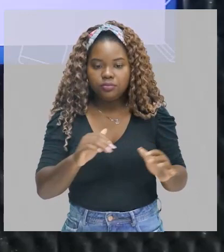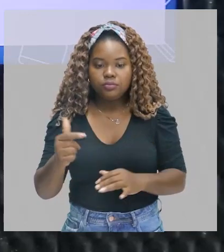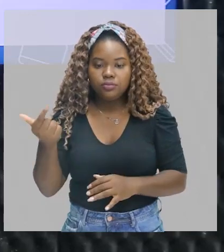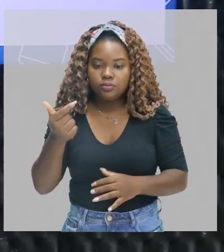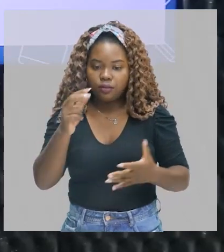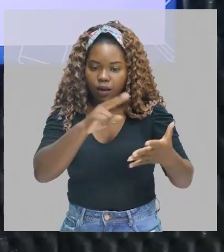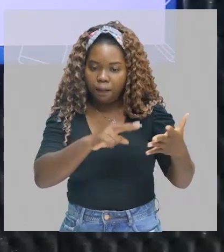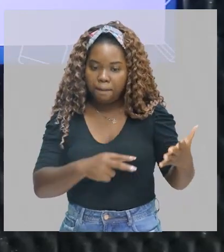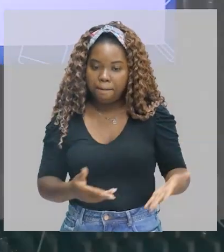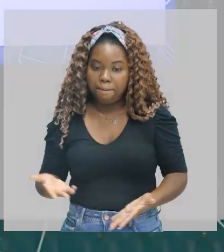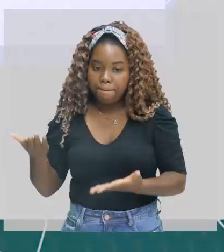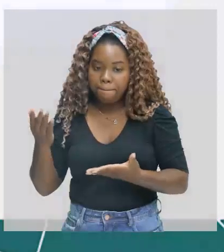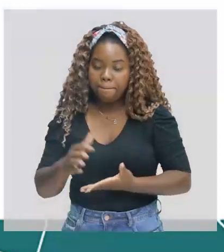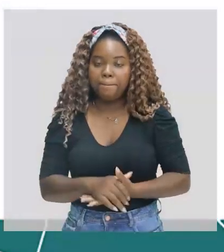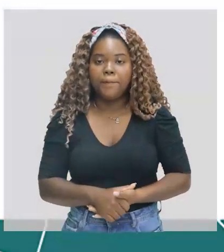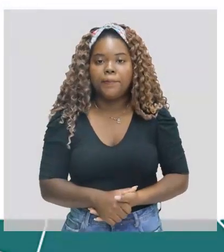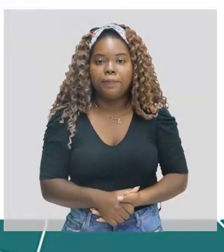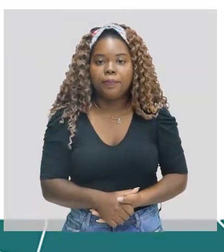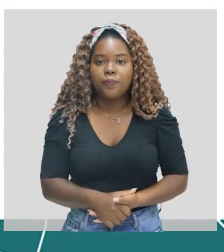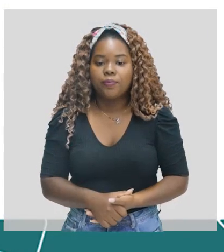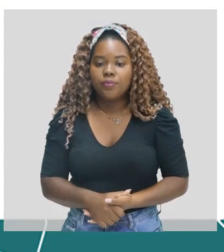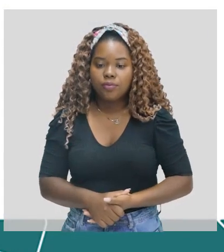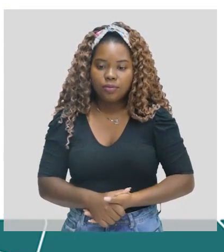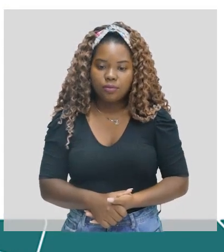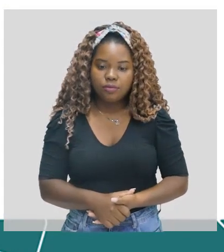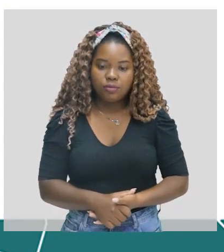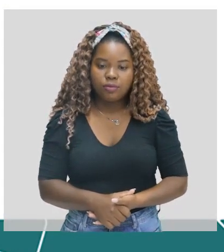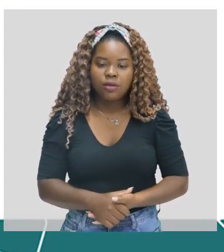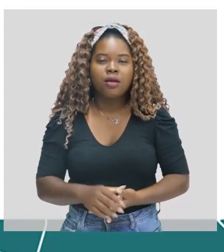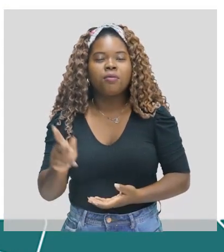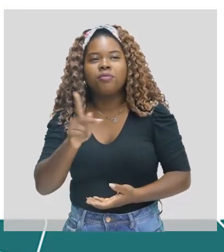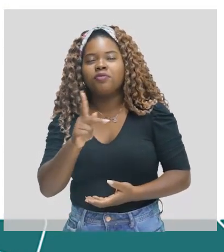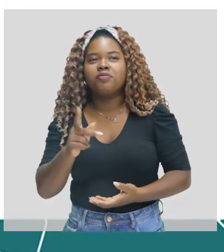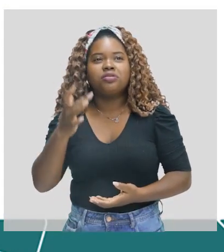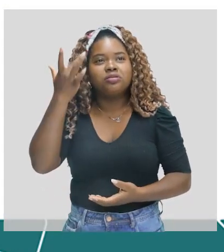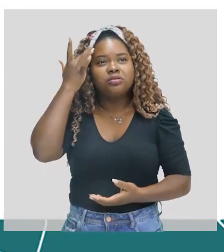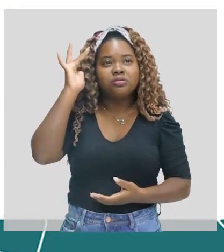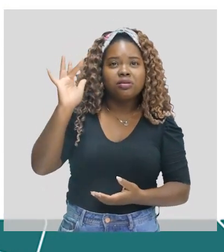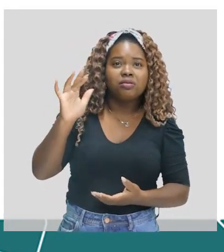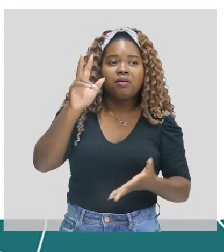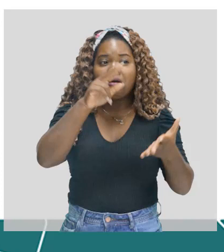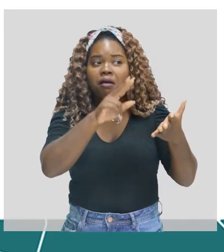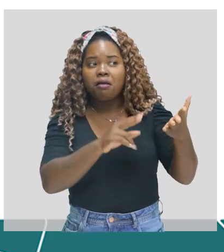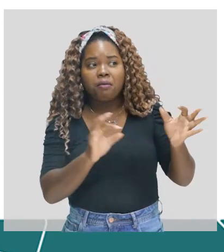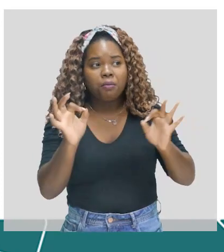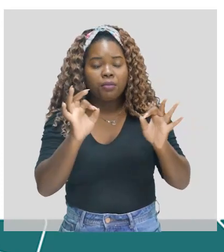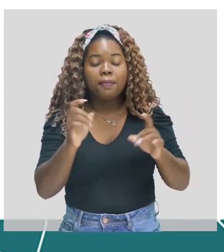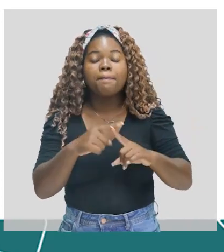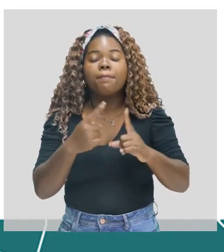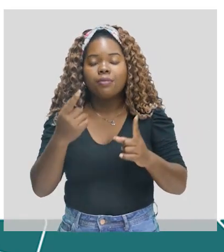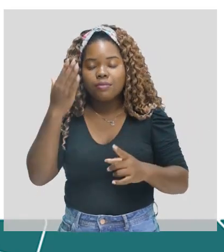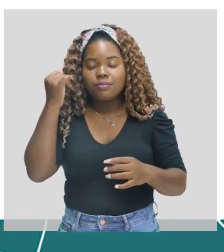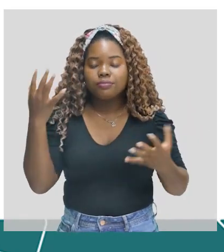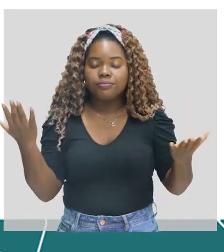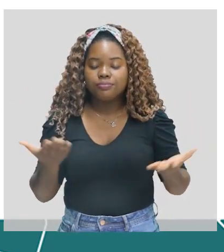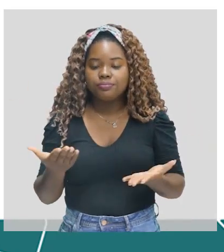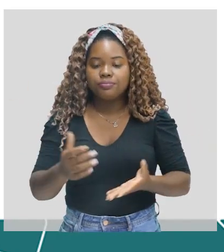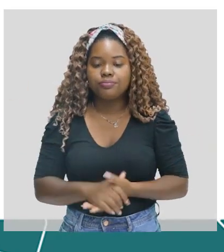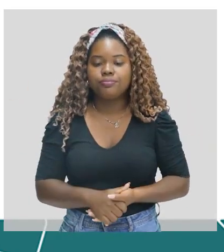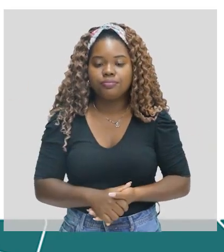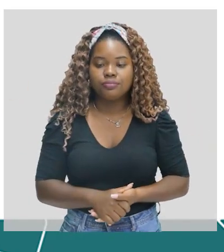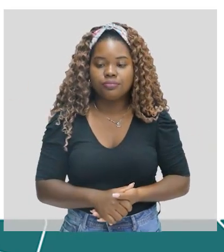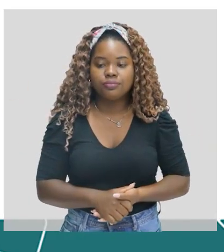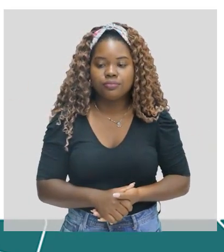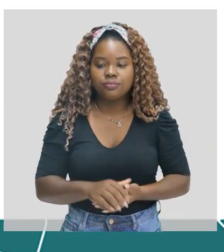Segunda. A obra romanesca. Aí, Cacau, eu não sei, ainda não li, mas vai saber agora. José de